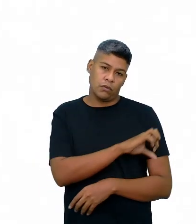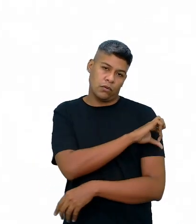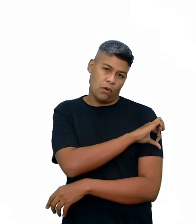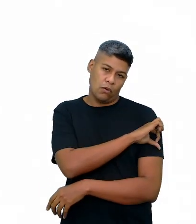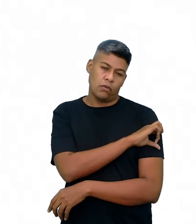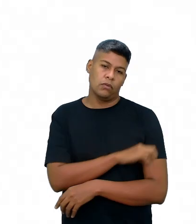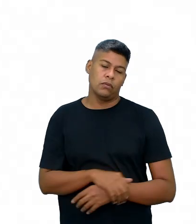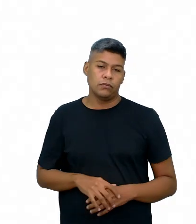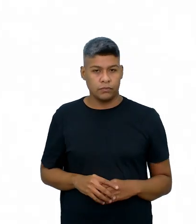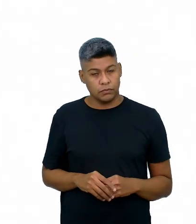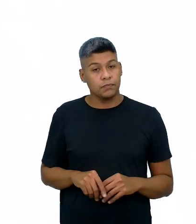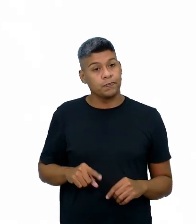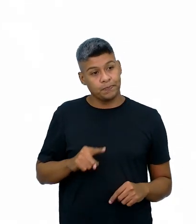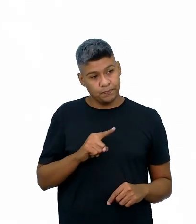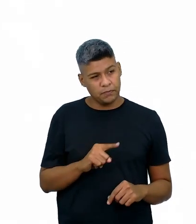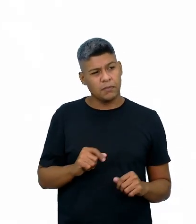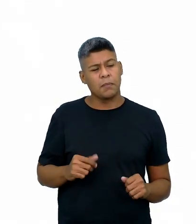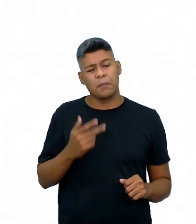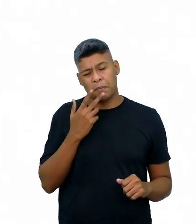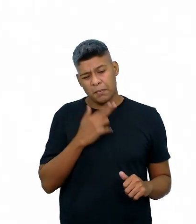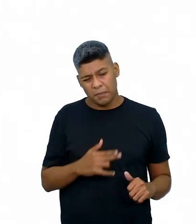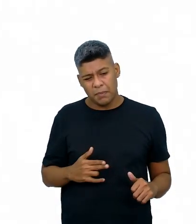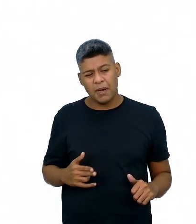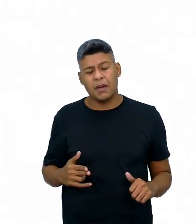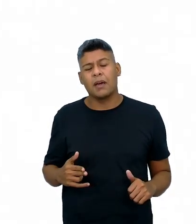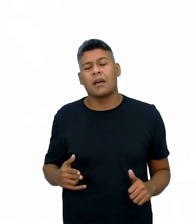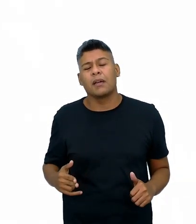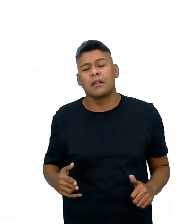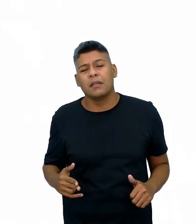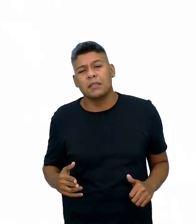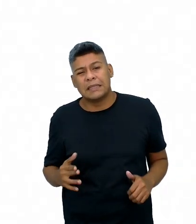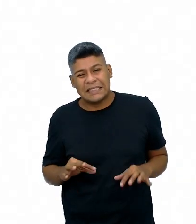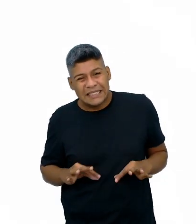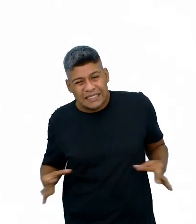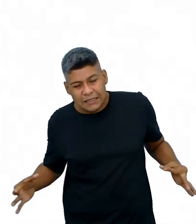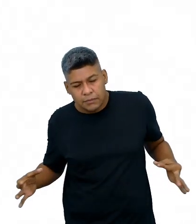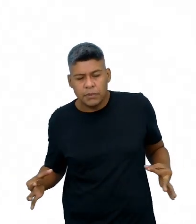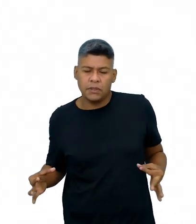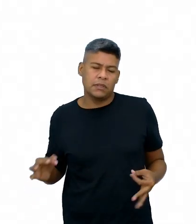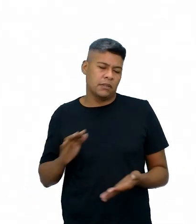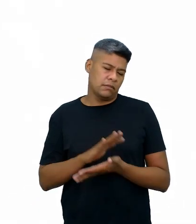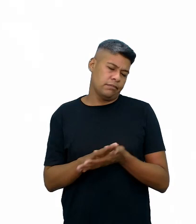Então, para eles pode não parecer uma questão tão simples.